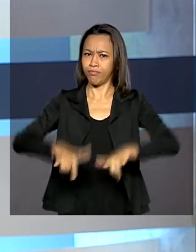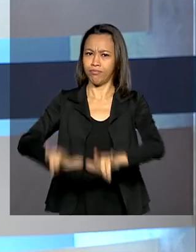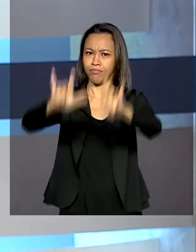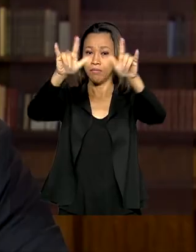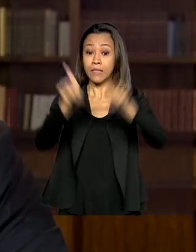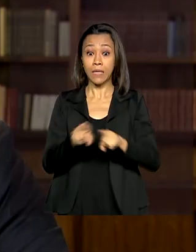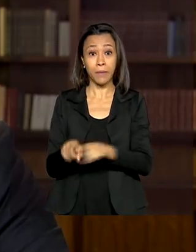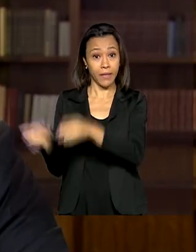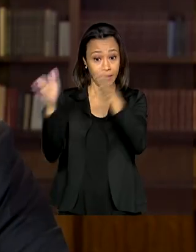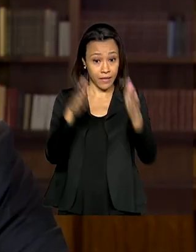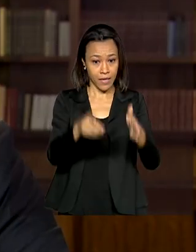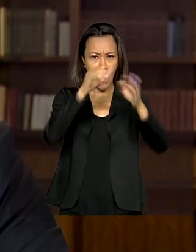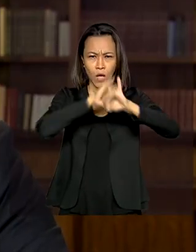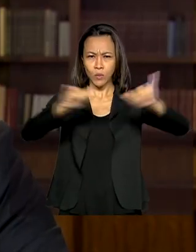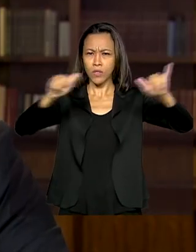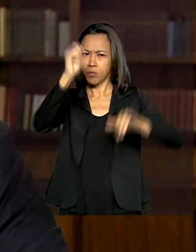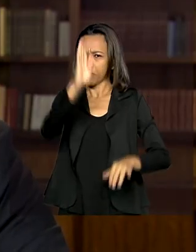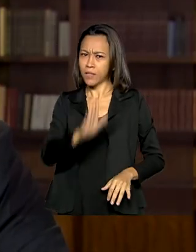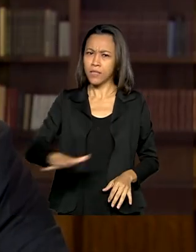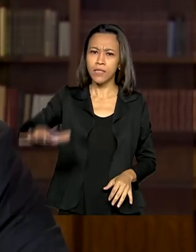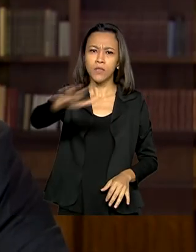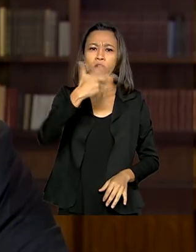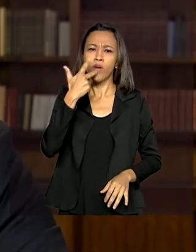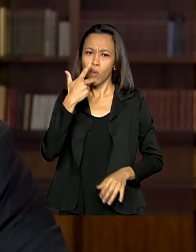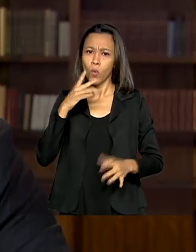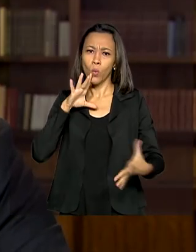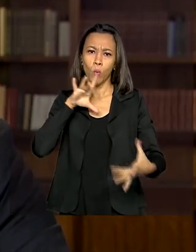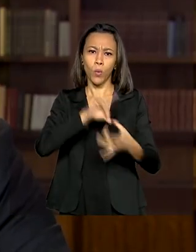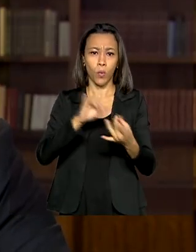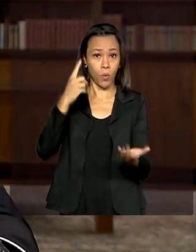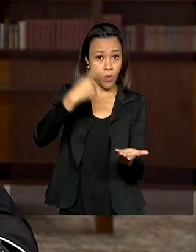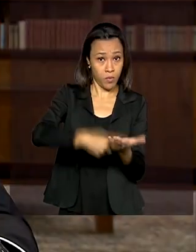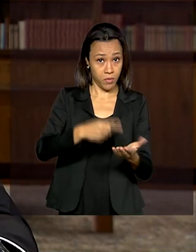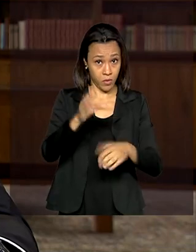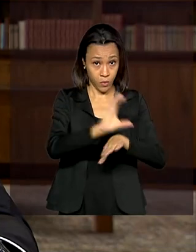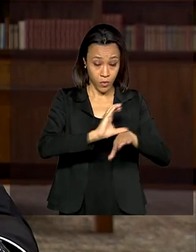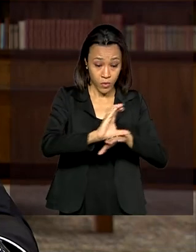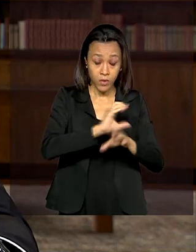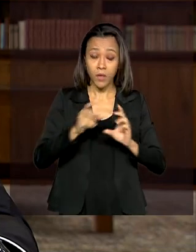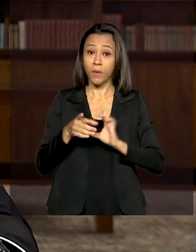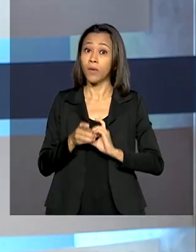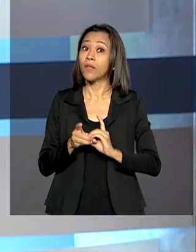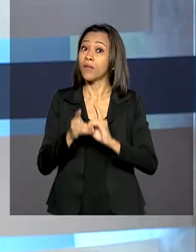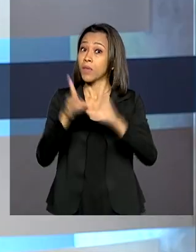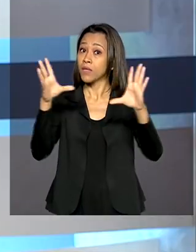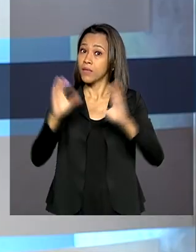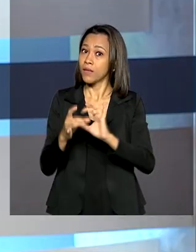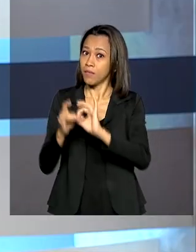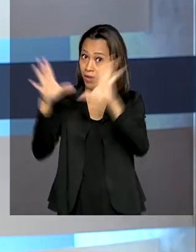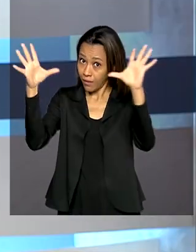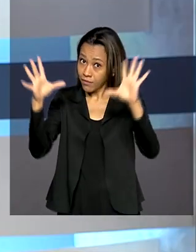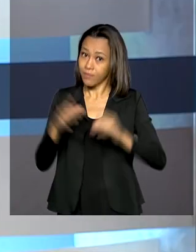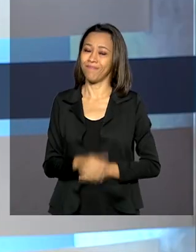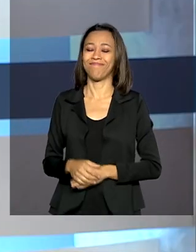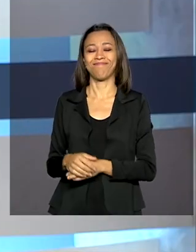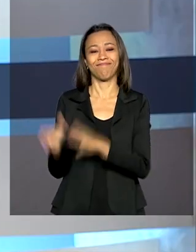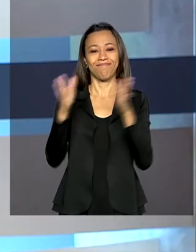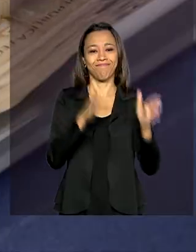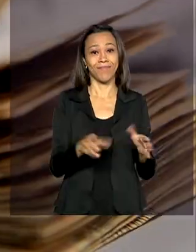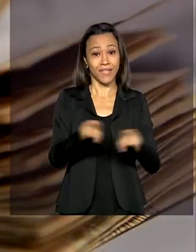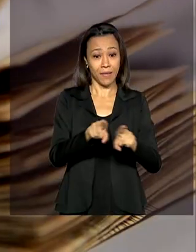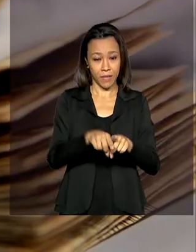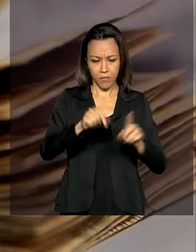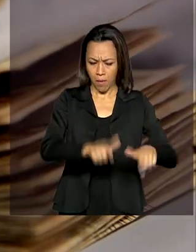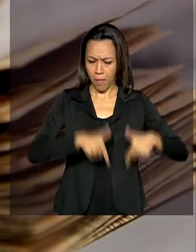nação, o presidente reitera o compromisso com a Constituição, com a democracia e a liberdade. E veja também, ações